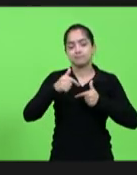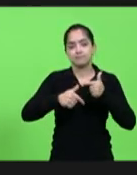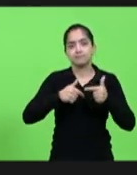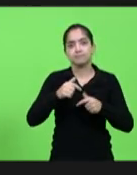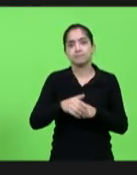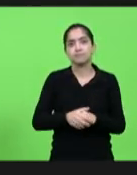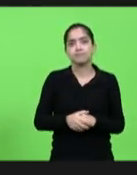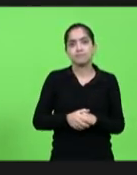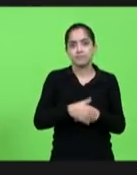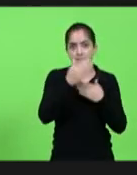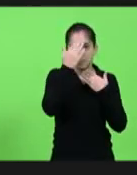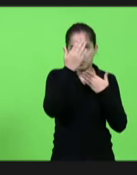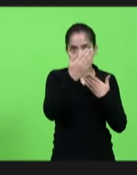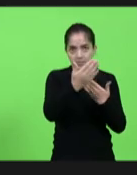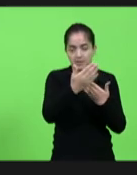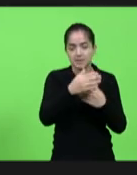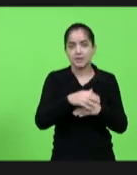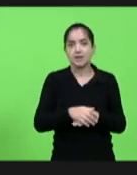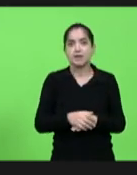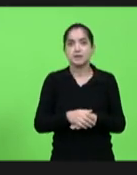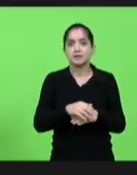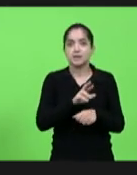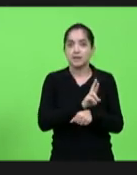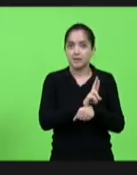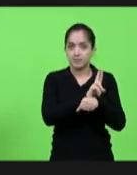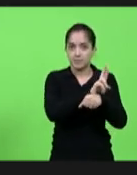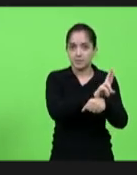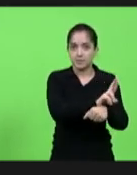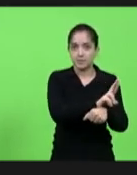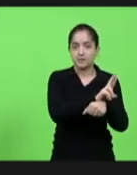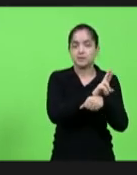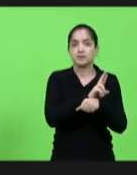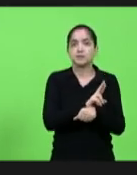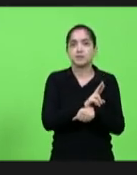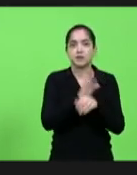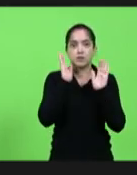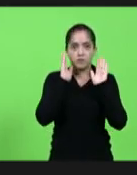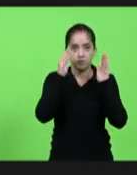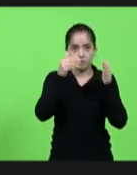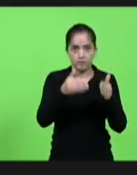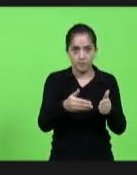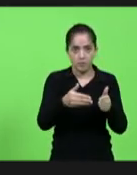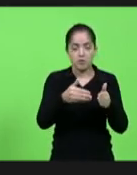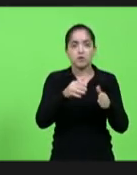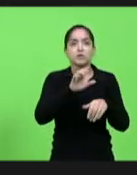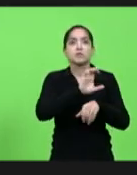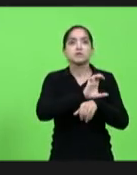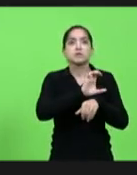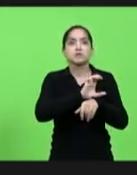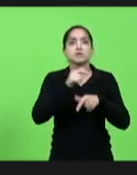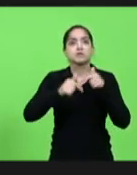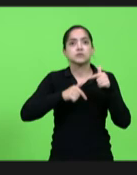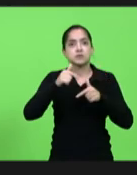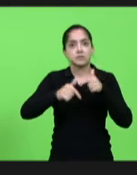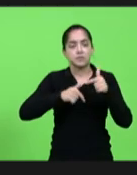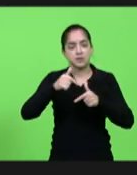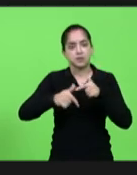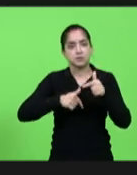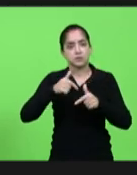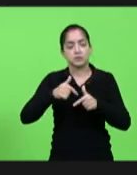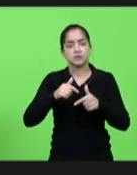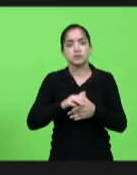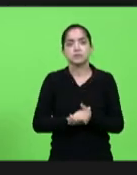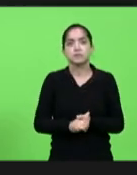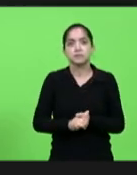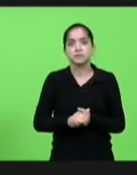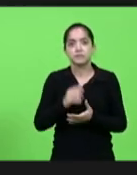obrigada Maria de Fátima representando aqui o fórum estadual dos trabalhadores dos SUAS eu passo